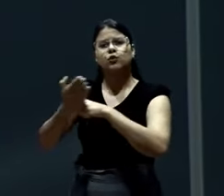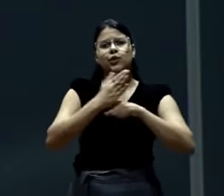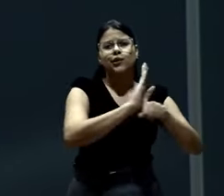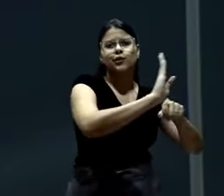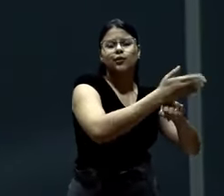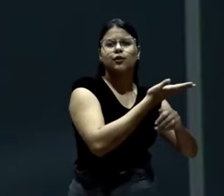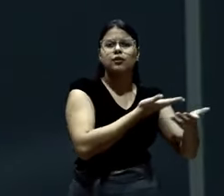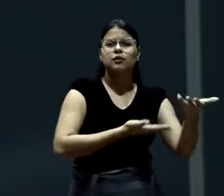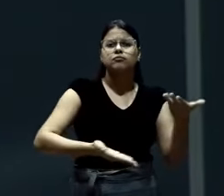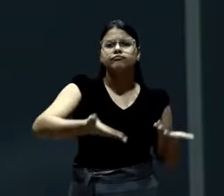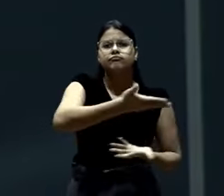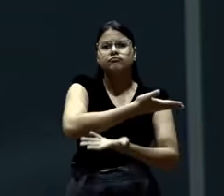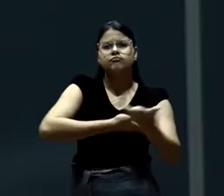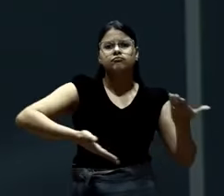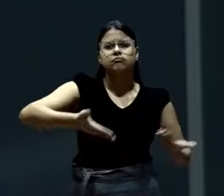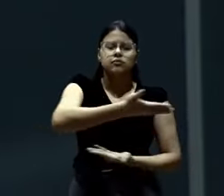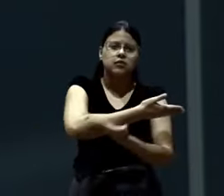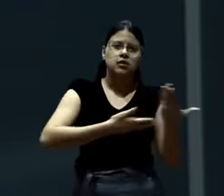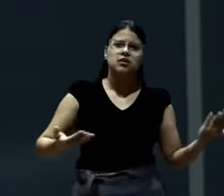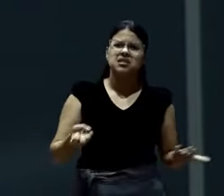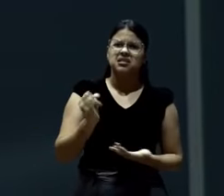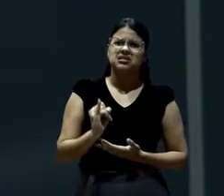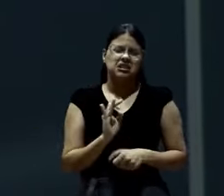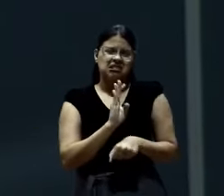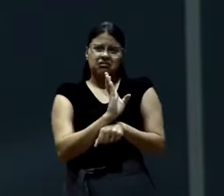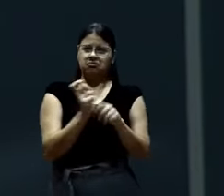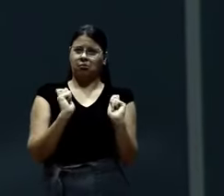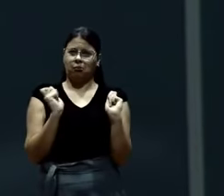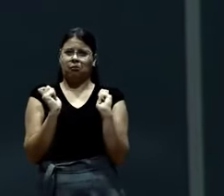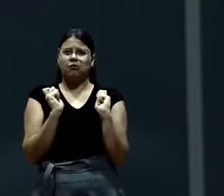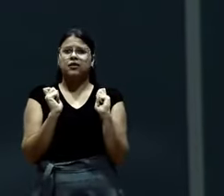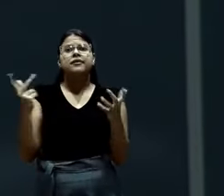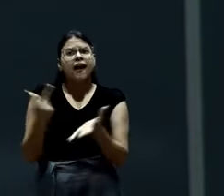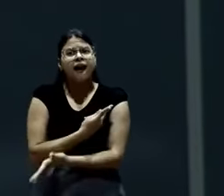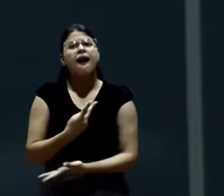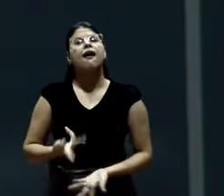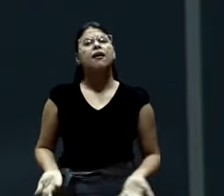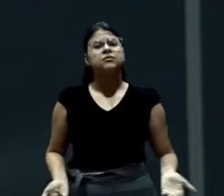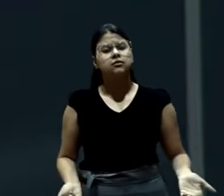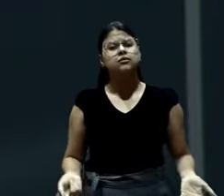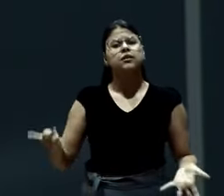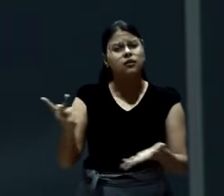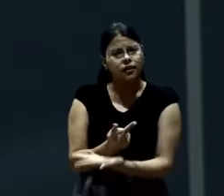Se não for assim, está errado. Se não for desse jeito,